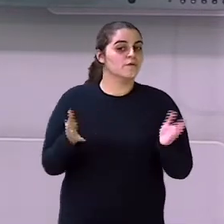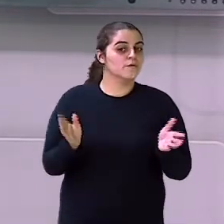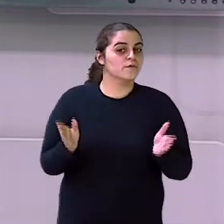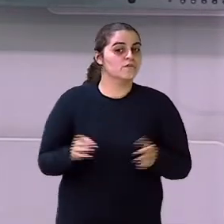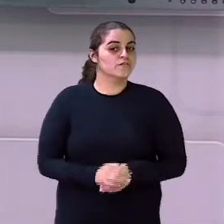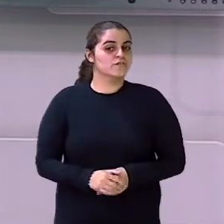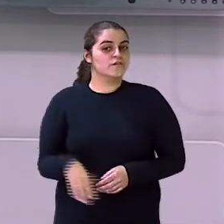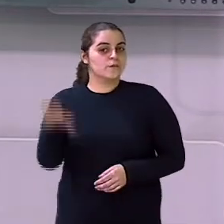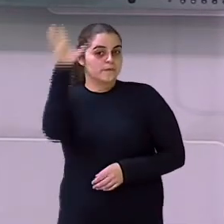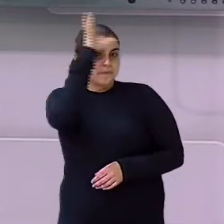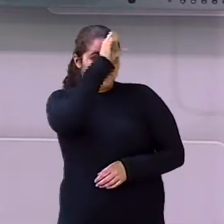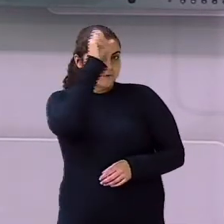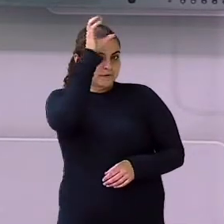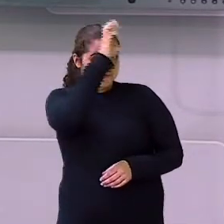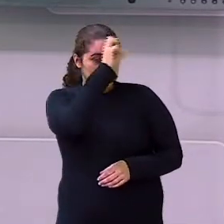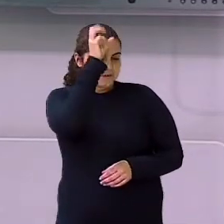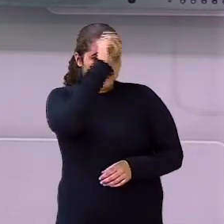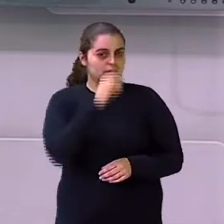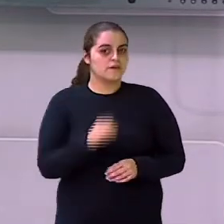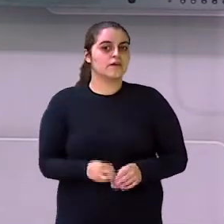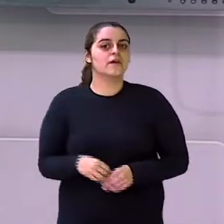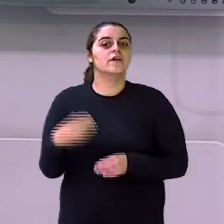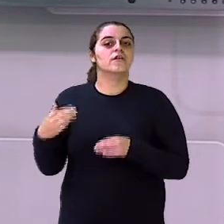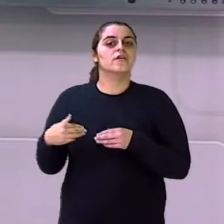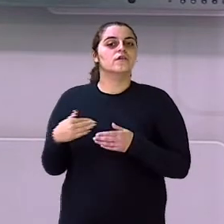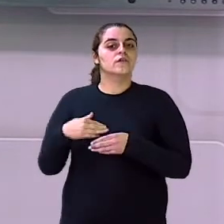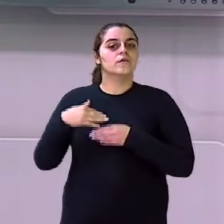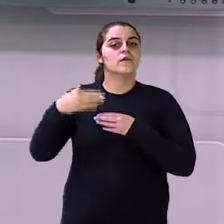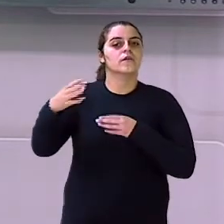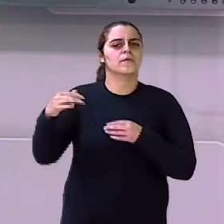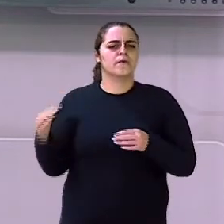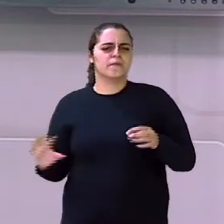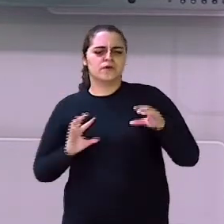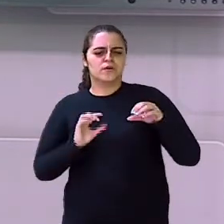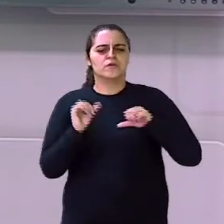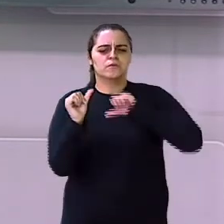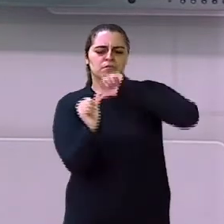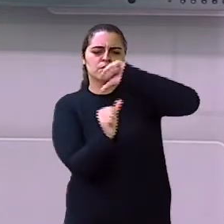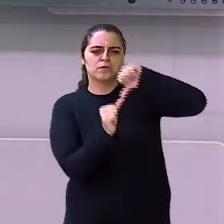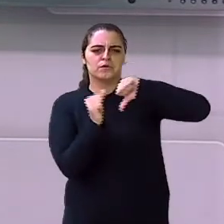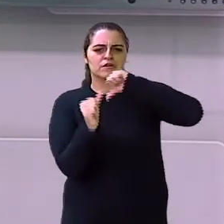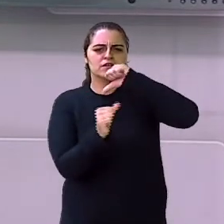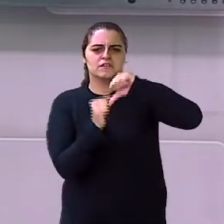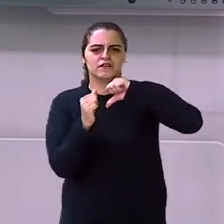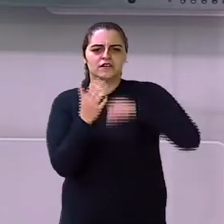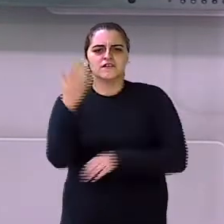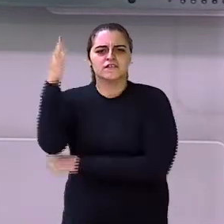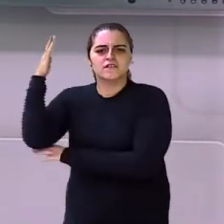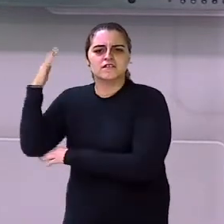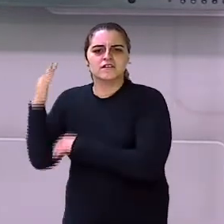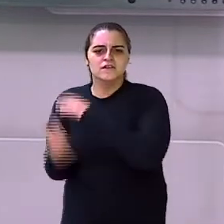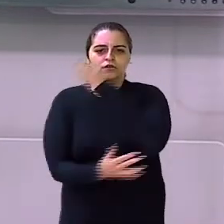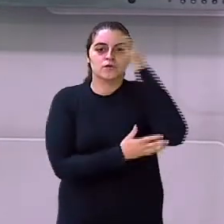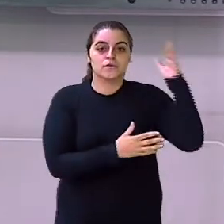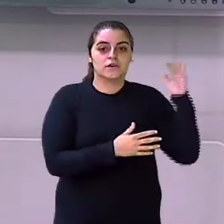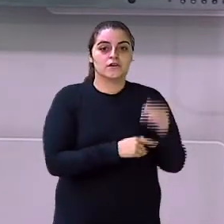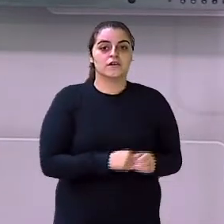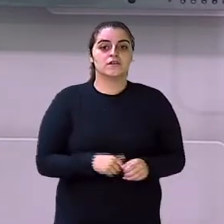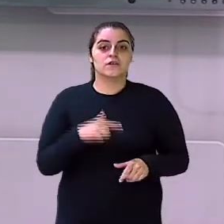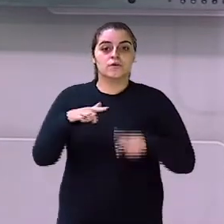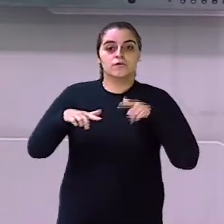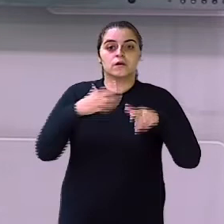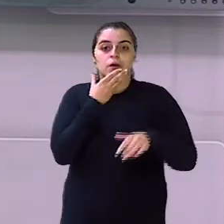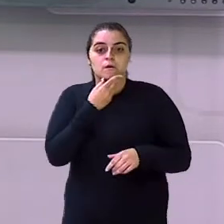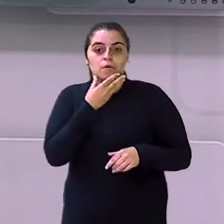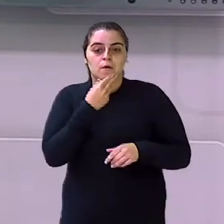a gente vai dar continuidade ao tema do impactos ambientais, porém a gente vai estar falando também das